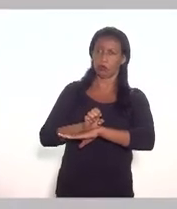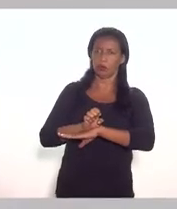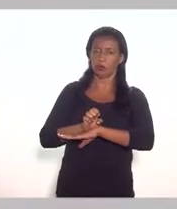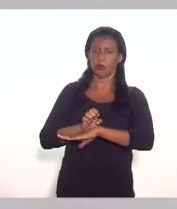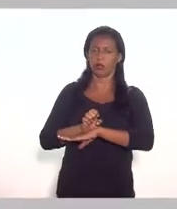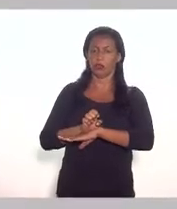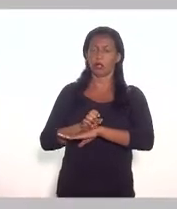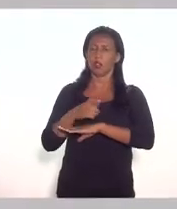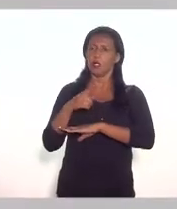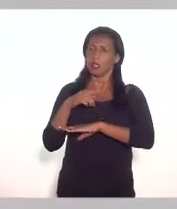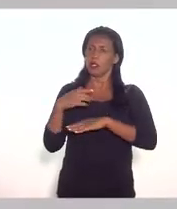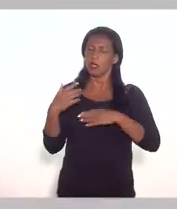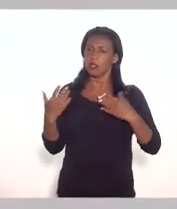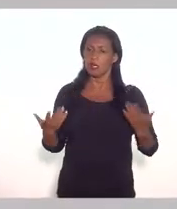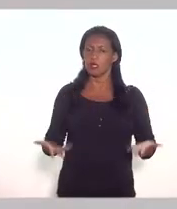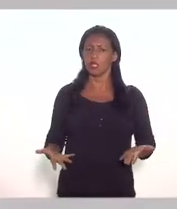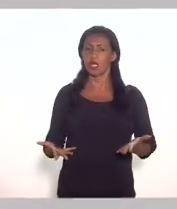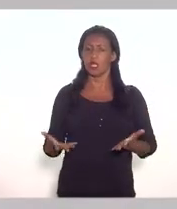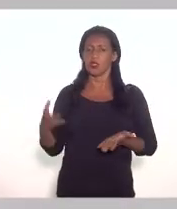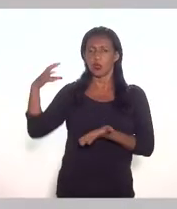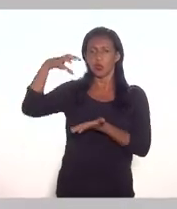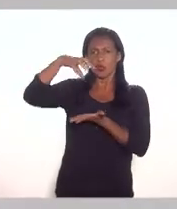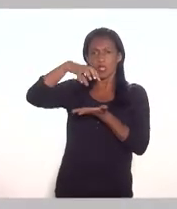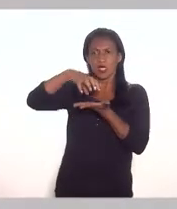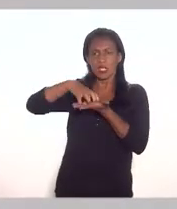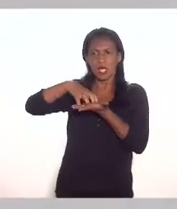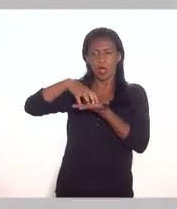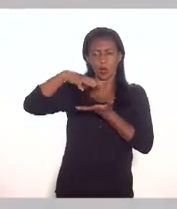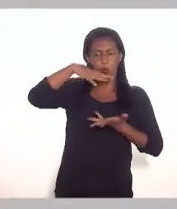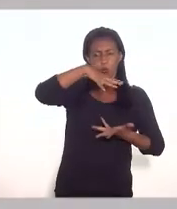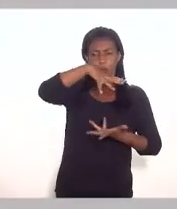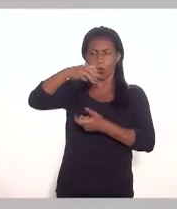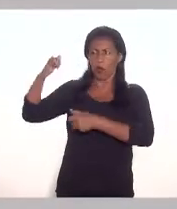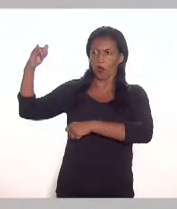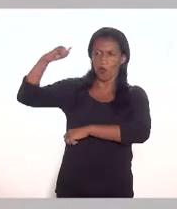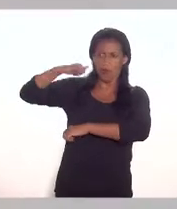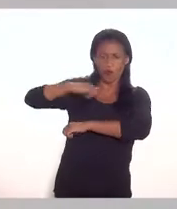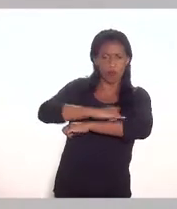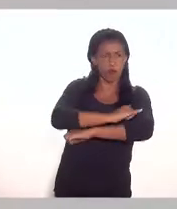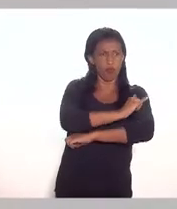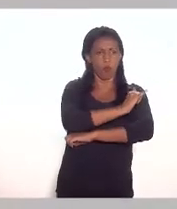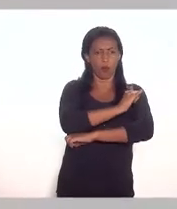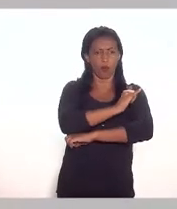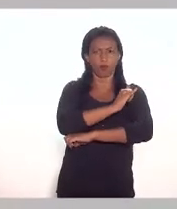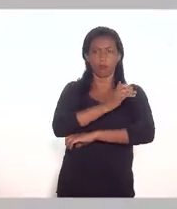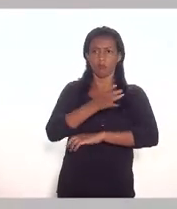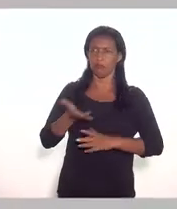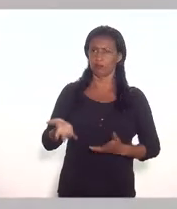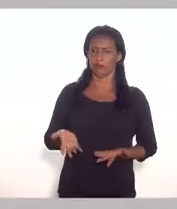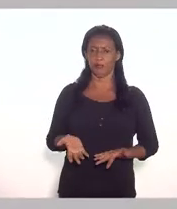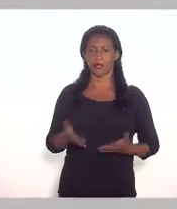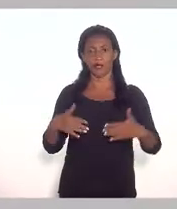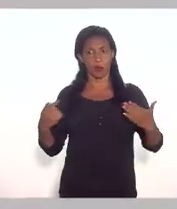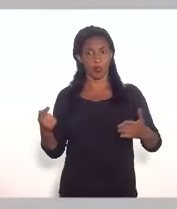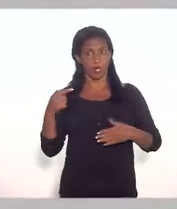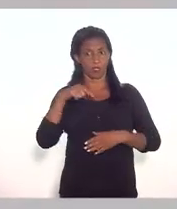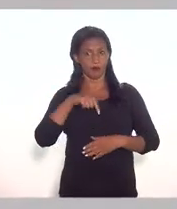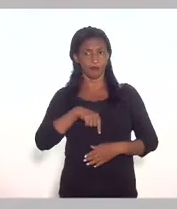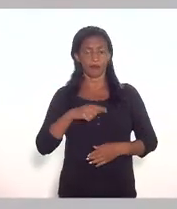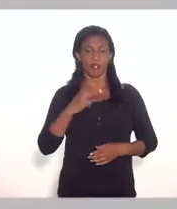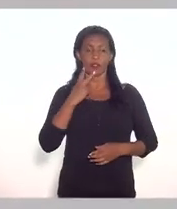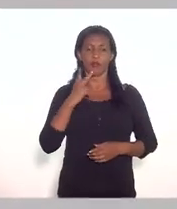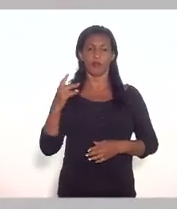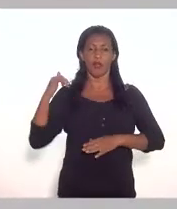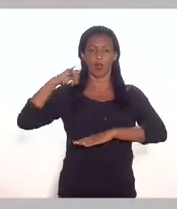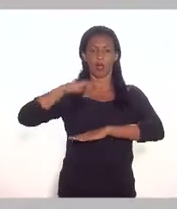sejam considerados centro internacional de conexões de voo ou seja hubs então nesse caso aqui a gente está falando de